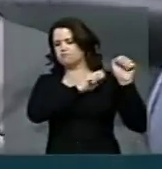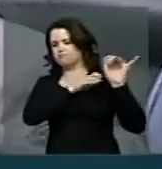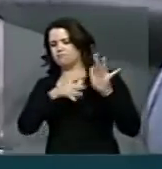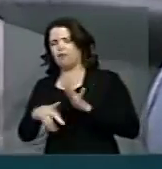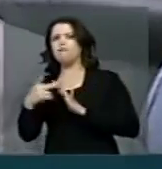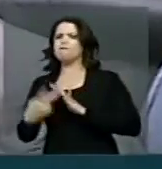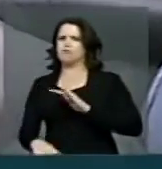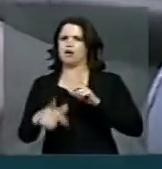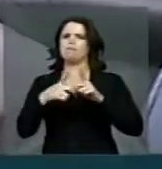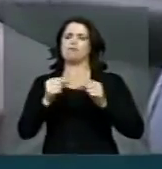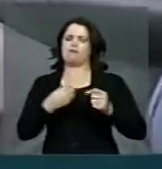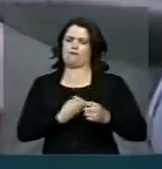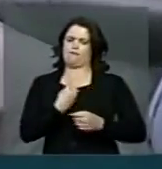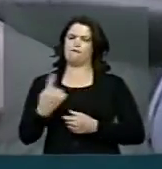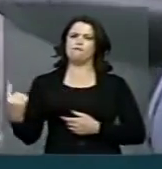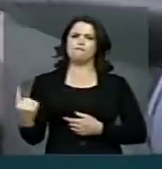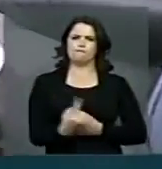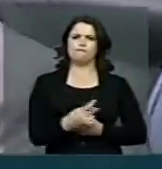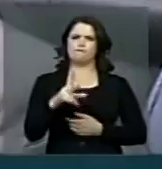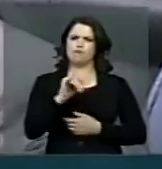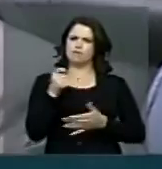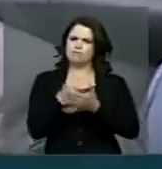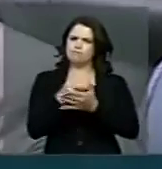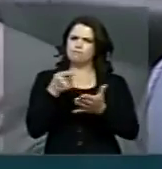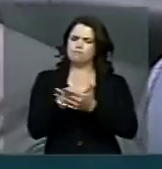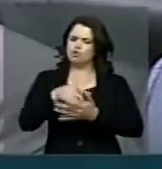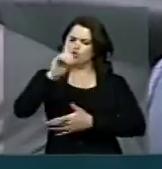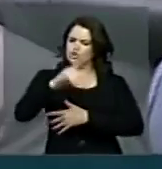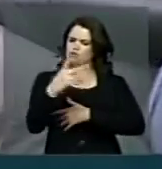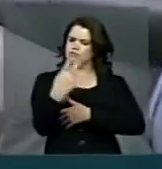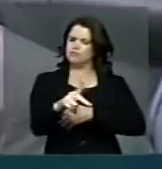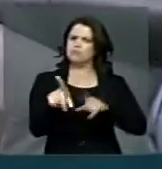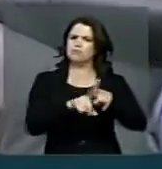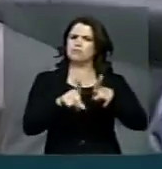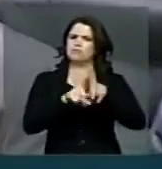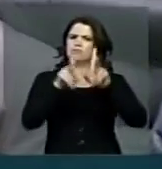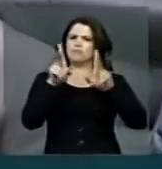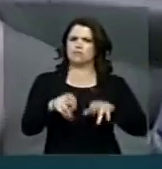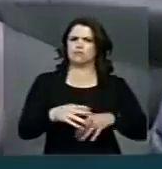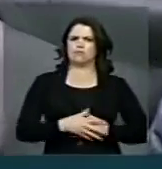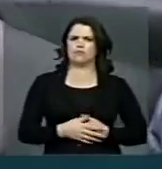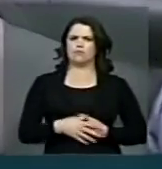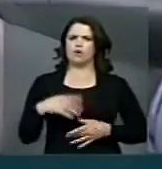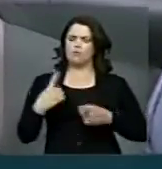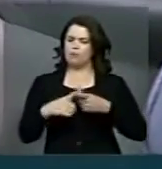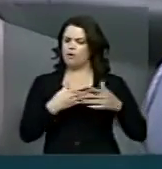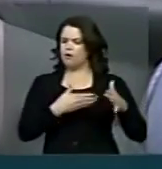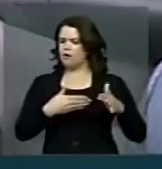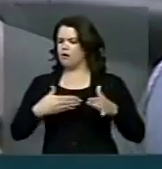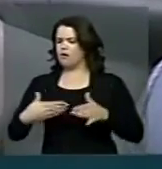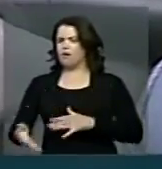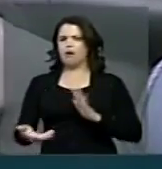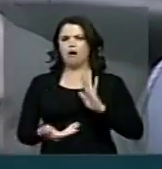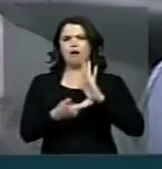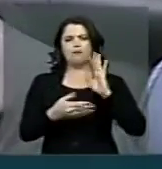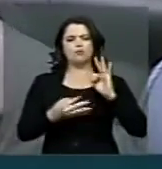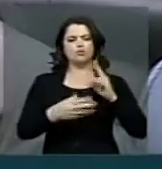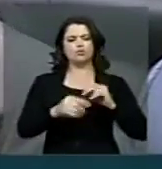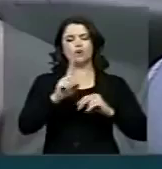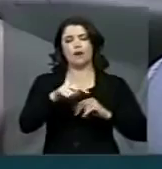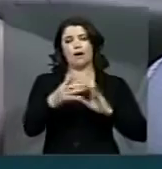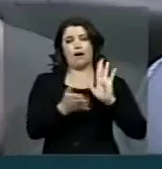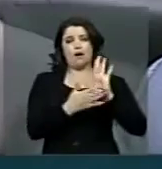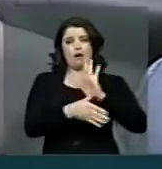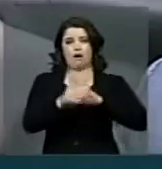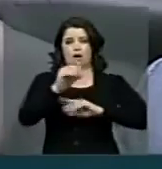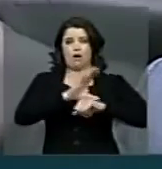vão estar aqui nesta casa, cobrando um direito deles também, porque o que tramita nesta casa é a PEC